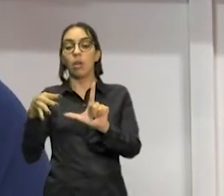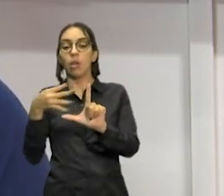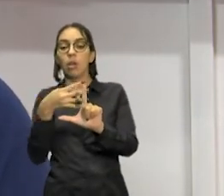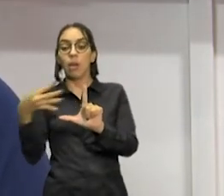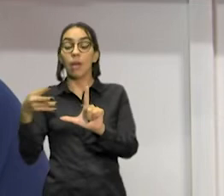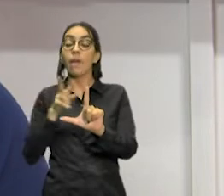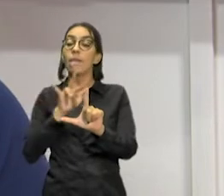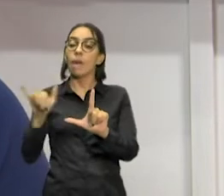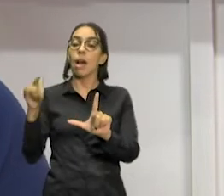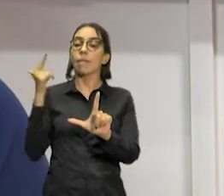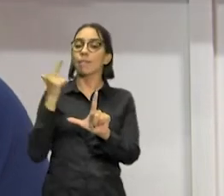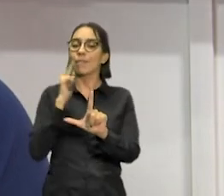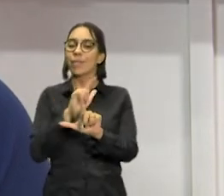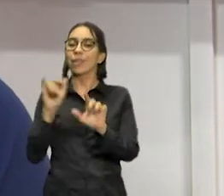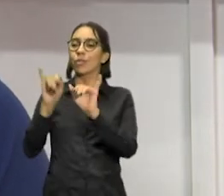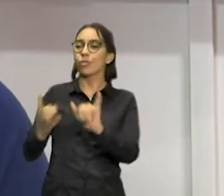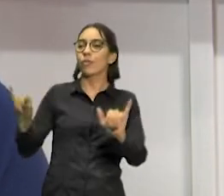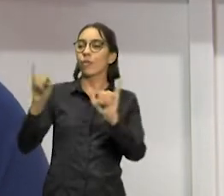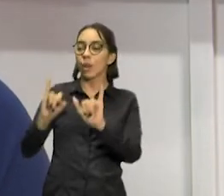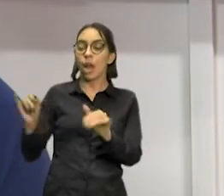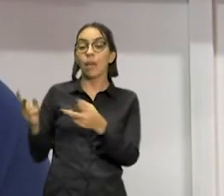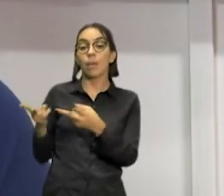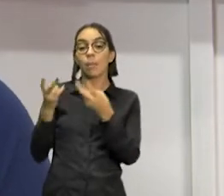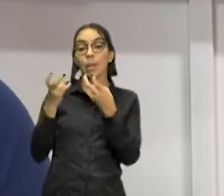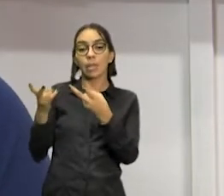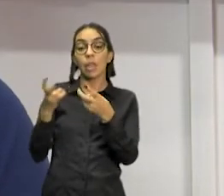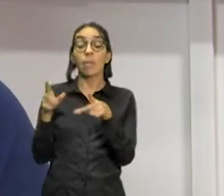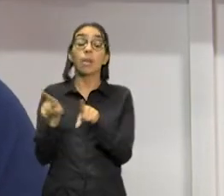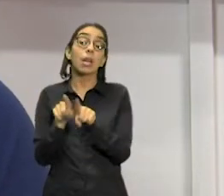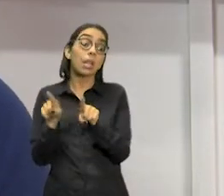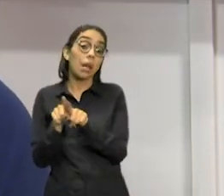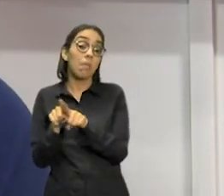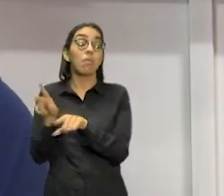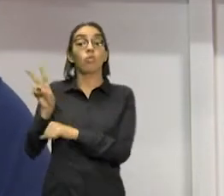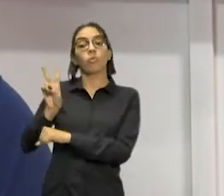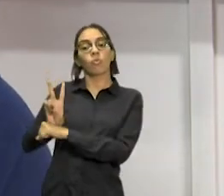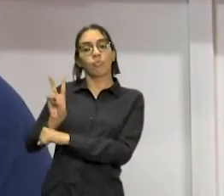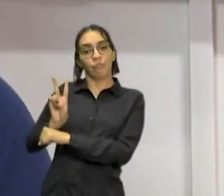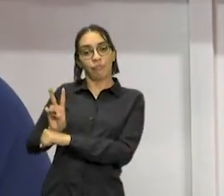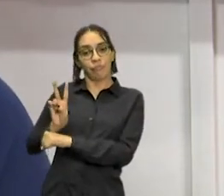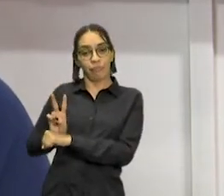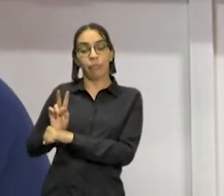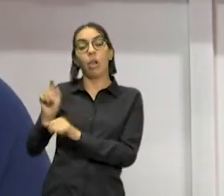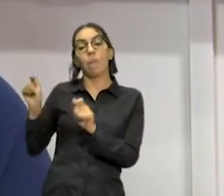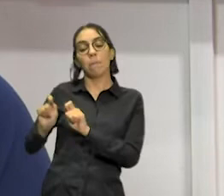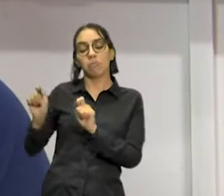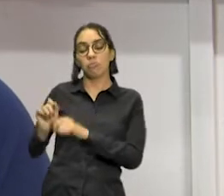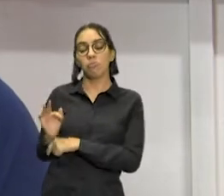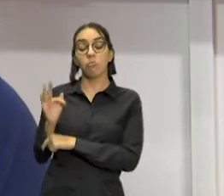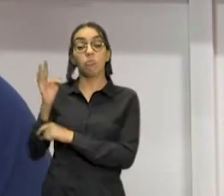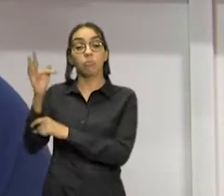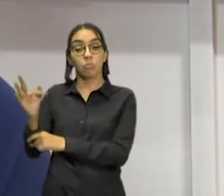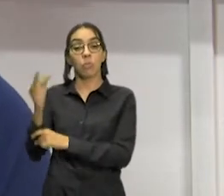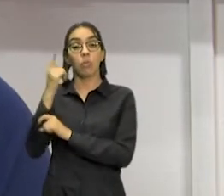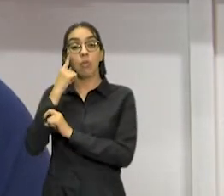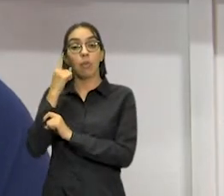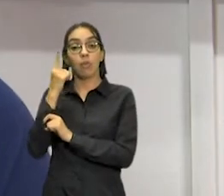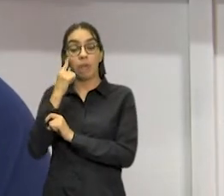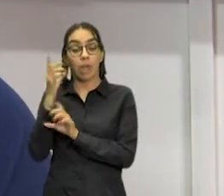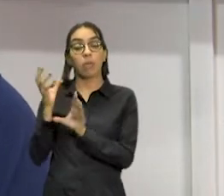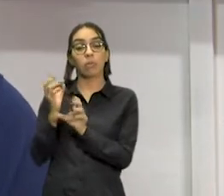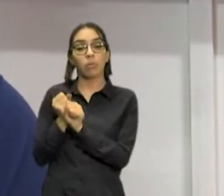consegue, além de visualizar, projetar vários dados, integrar também genes, fontes,